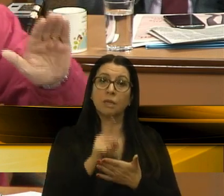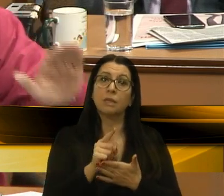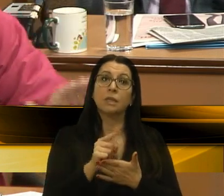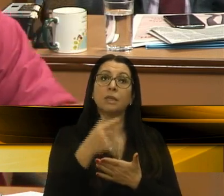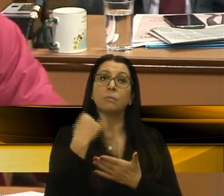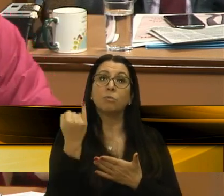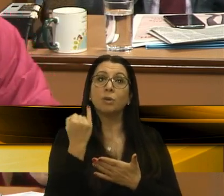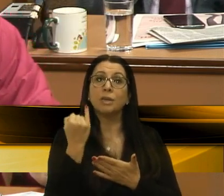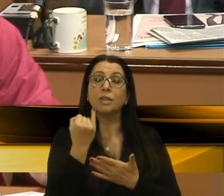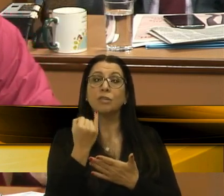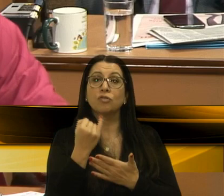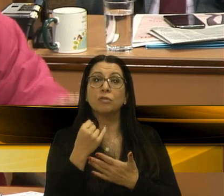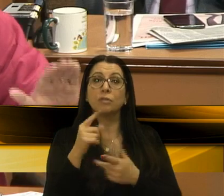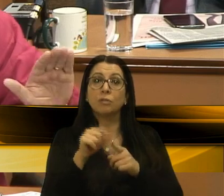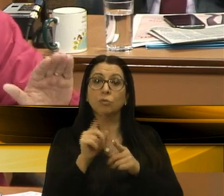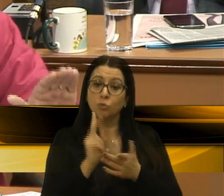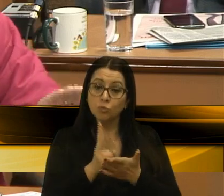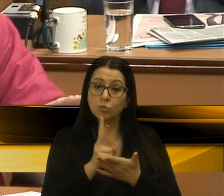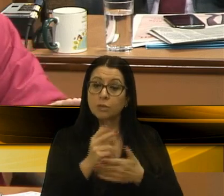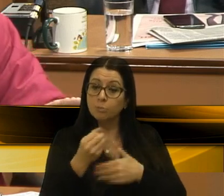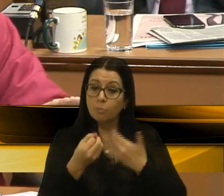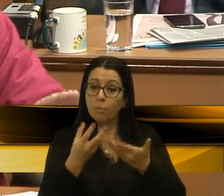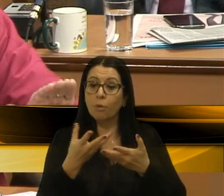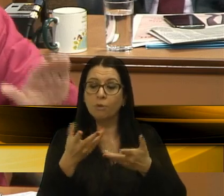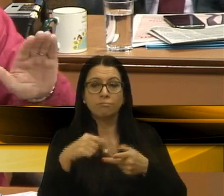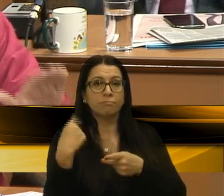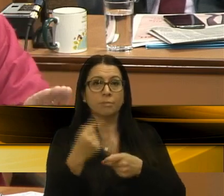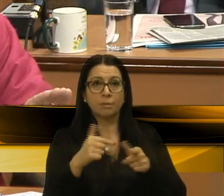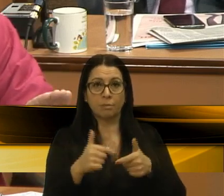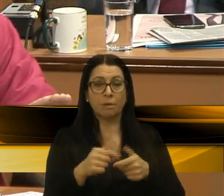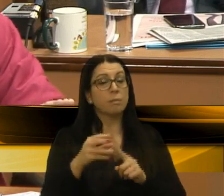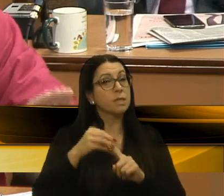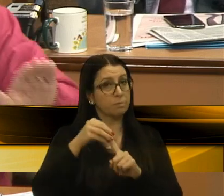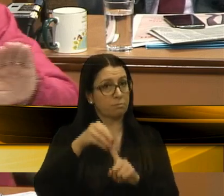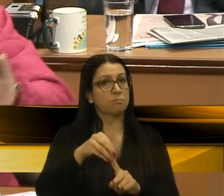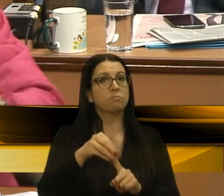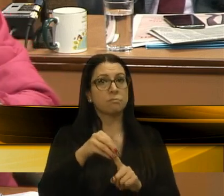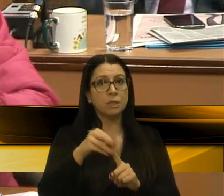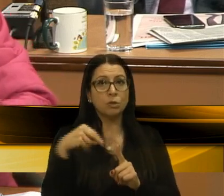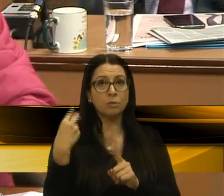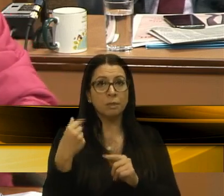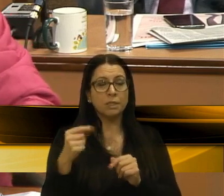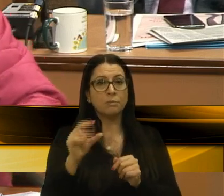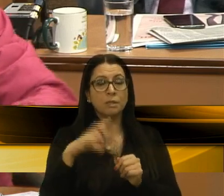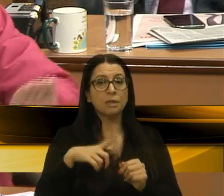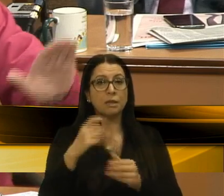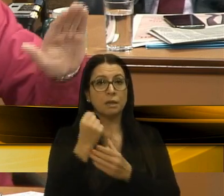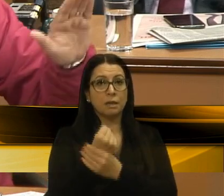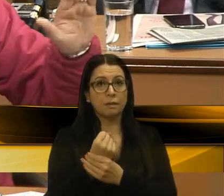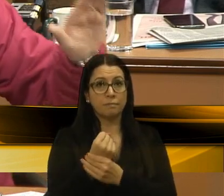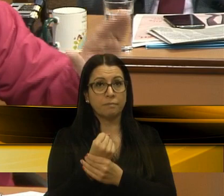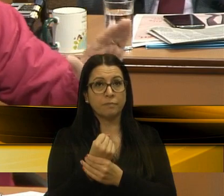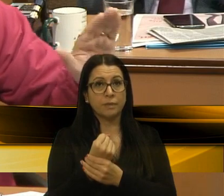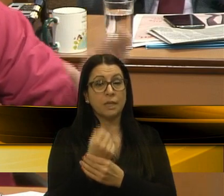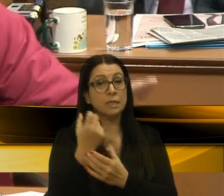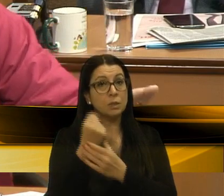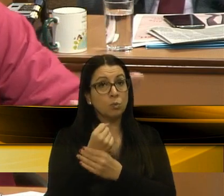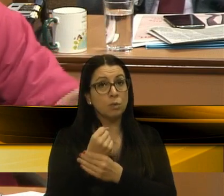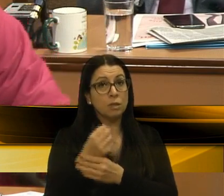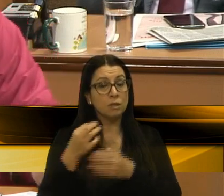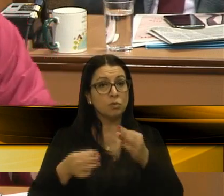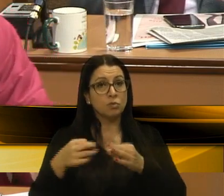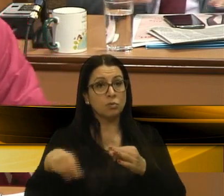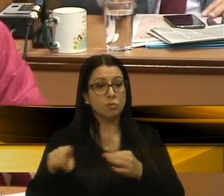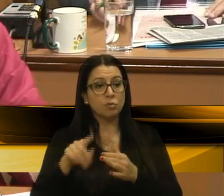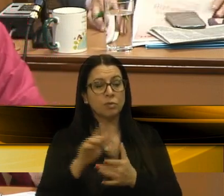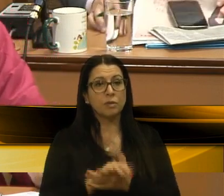importante e vital nós darmos condições adequadas, mas, principalmente, nós precisamos garantir a segurança jurídica desses